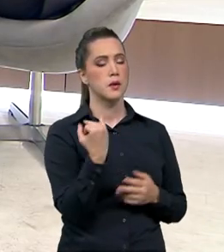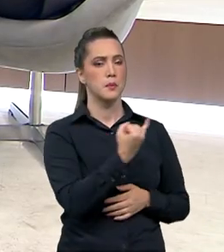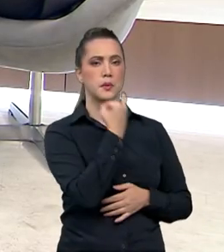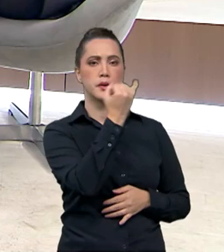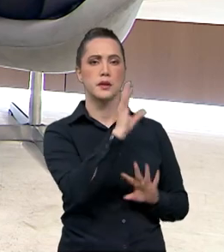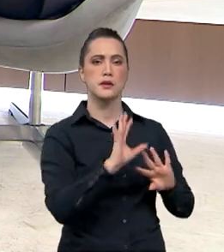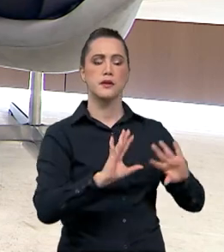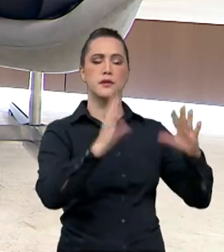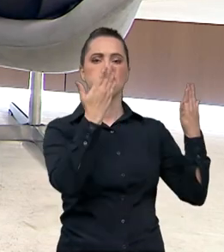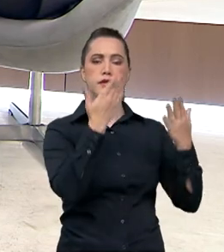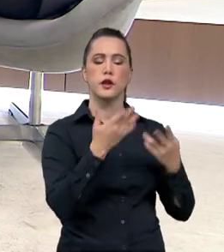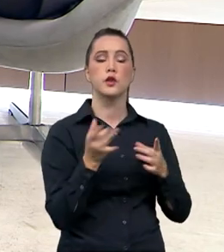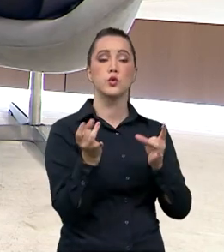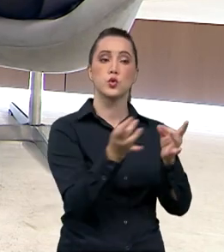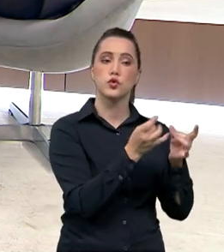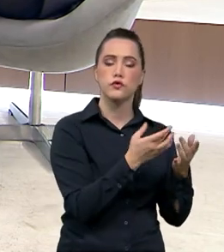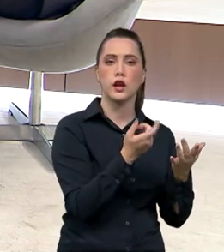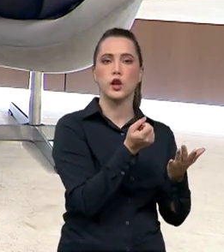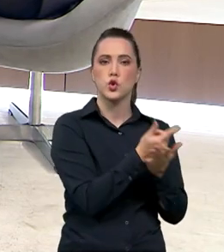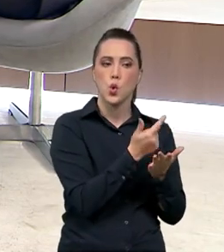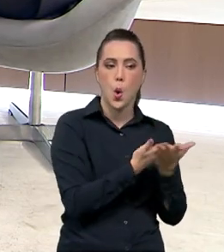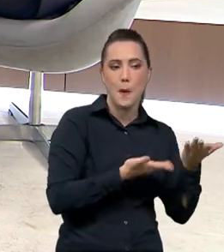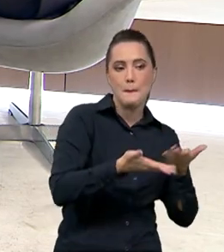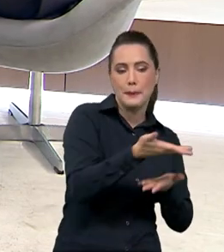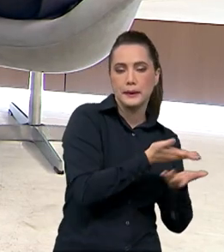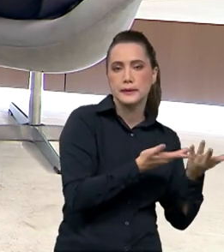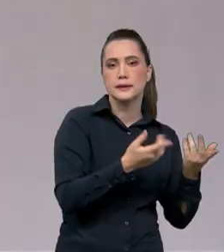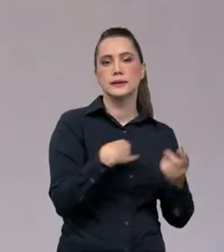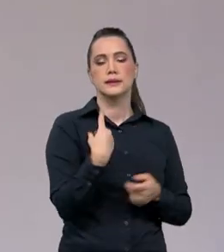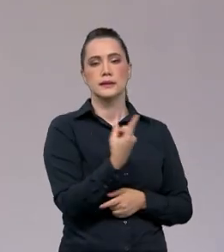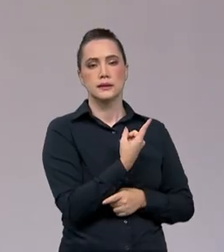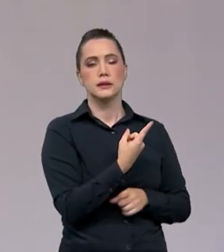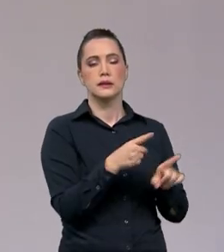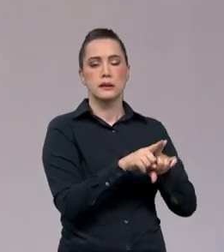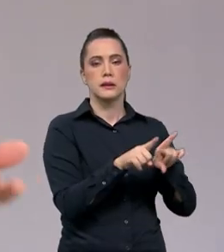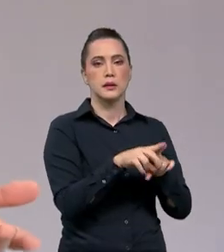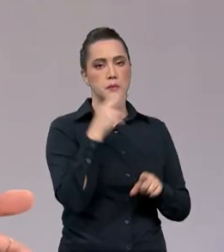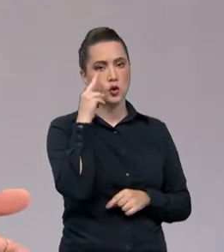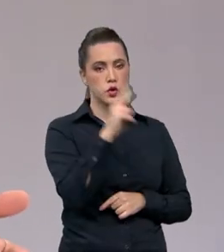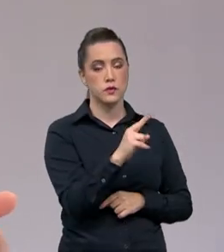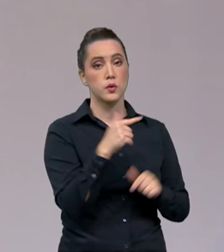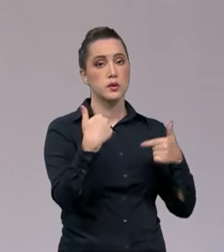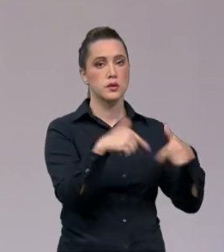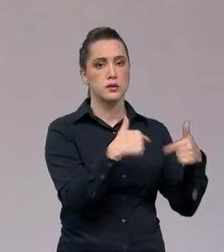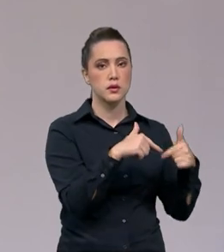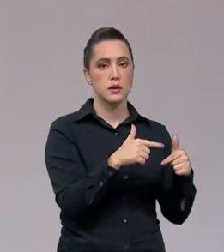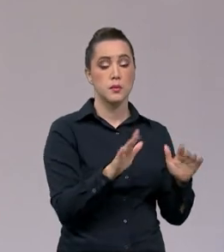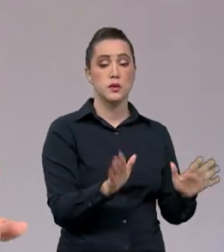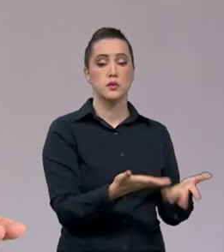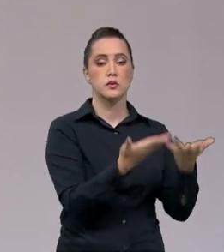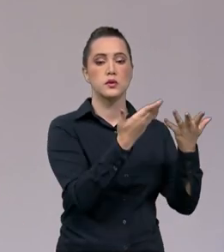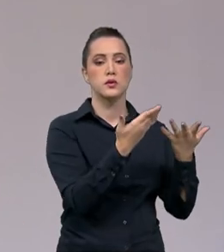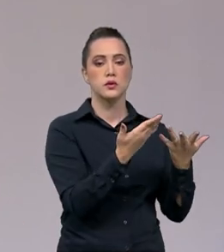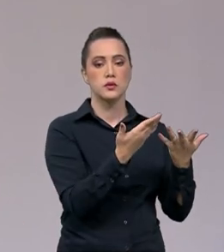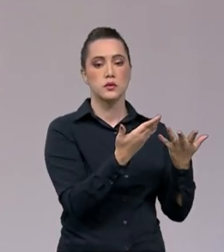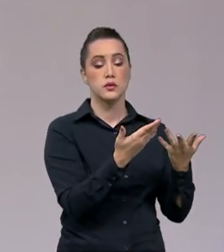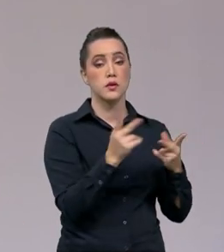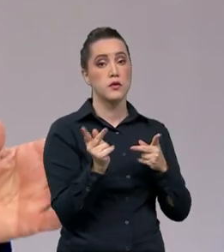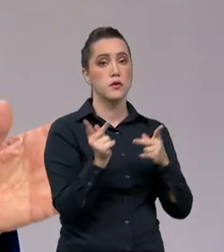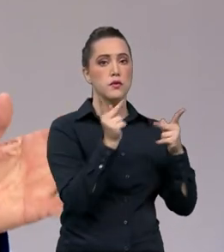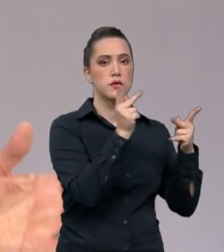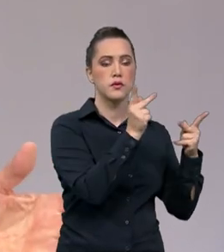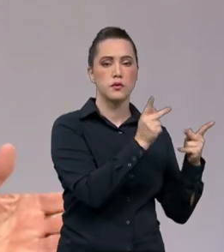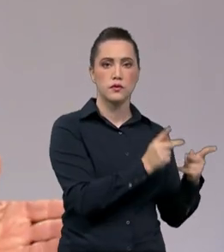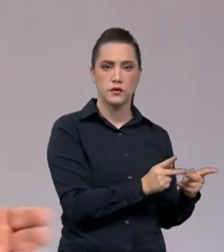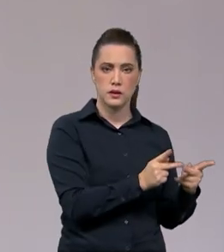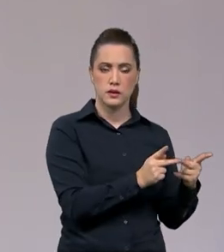eventos de negócio. Tem, inclusive, um exemplo bem interessante para a gente mencionar aqui, que foi aquela ação promocional Visit Brasil, a